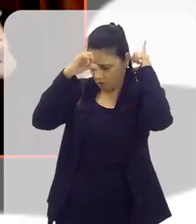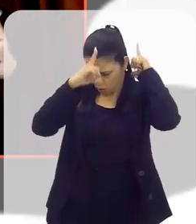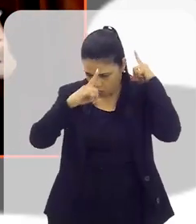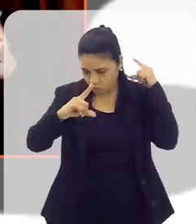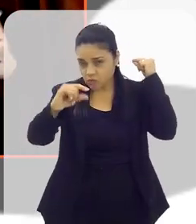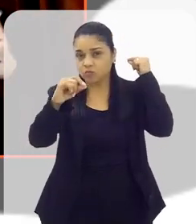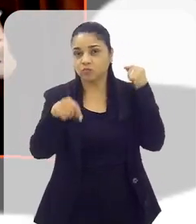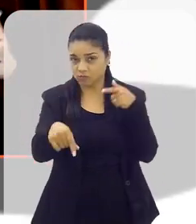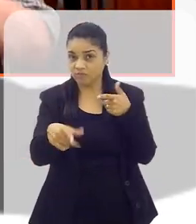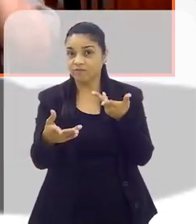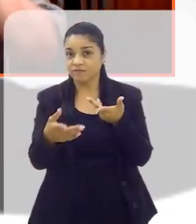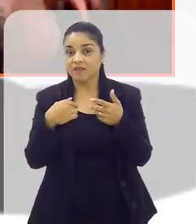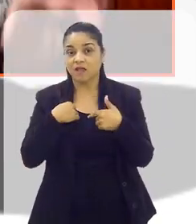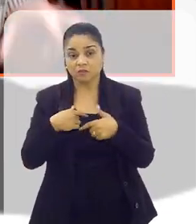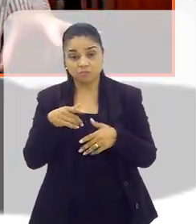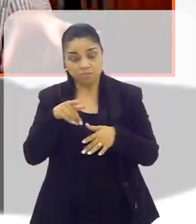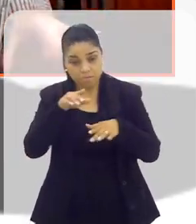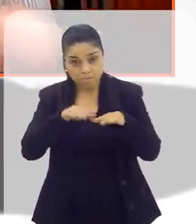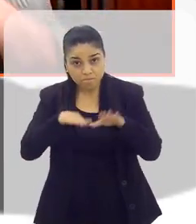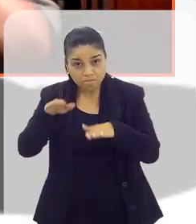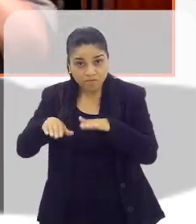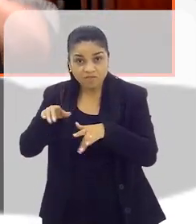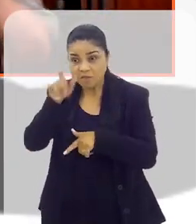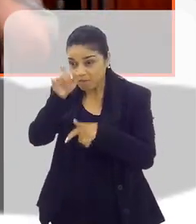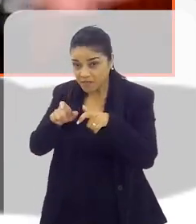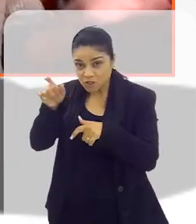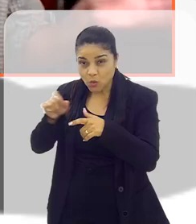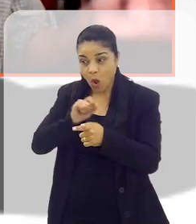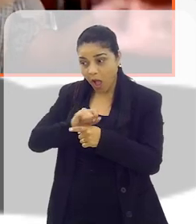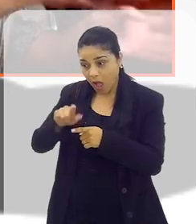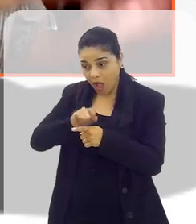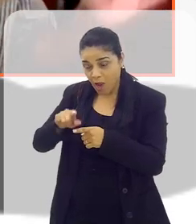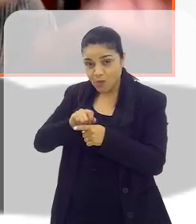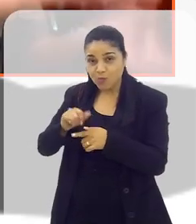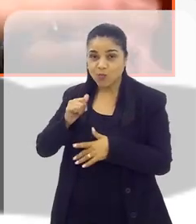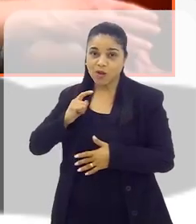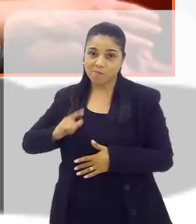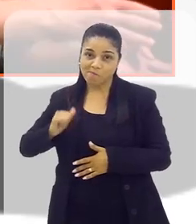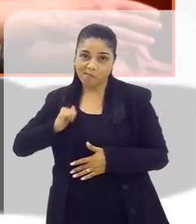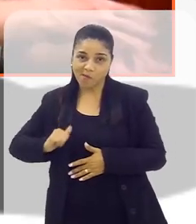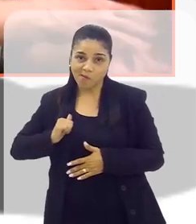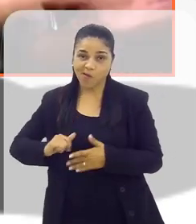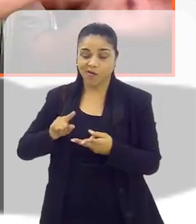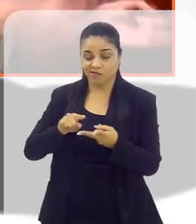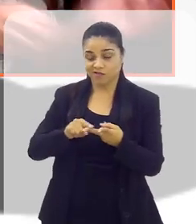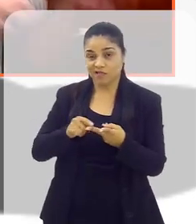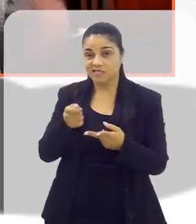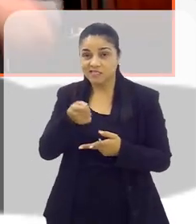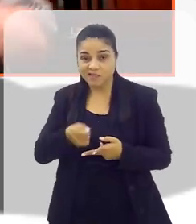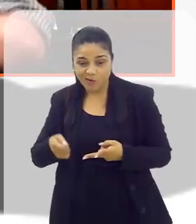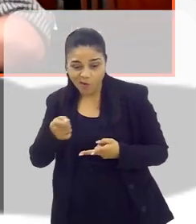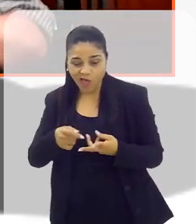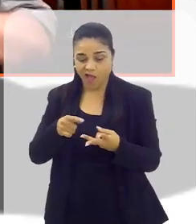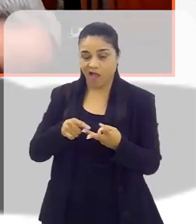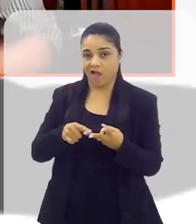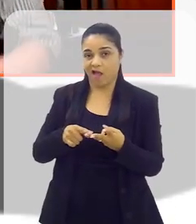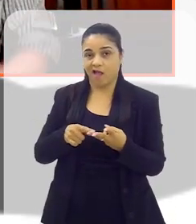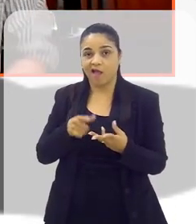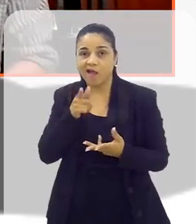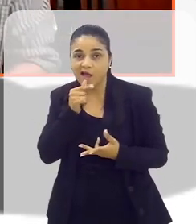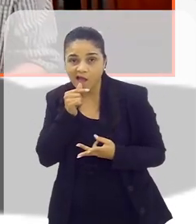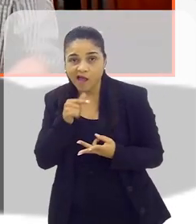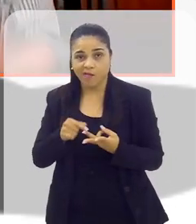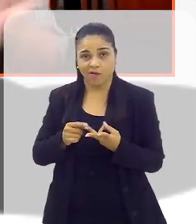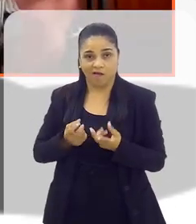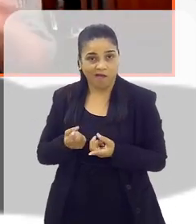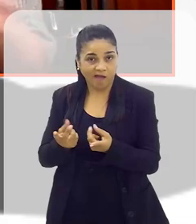realidade, resolvem até ganhar dinheiro com isso, Cláudia. Tem gente que aluga um lugarzinho para você guardar a bolsa, tem um outro tipo de água. É